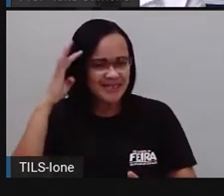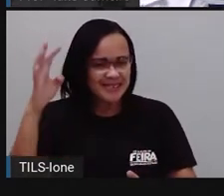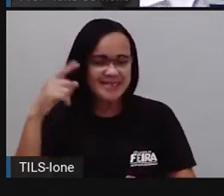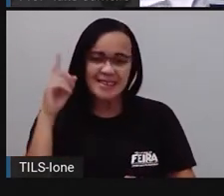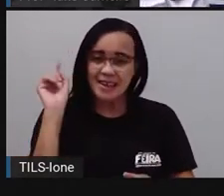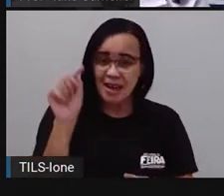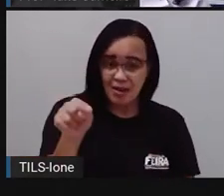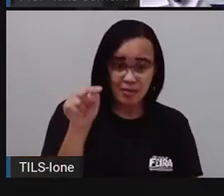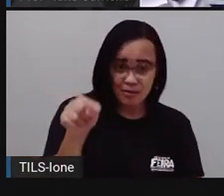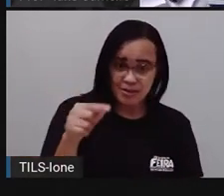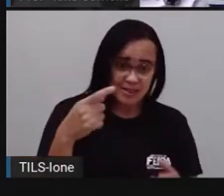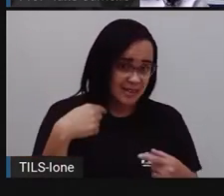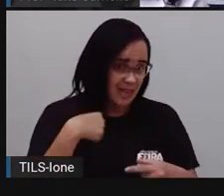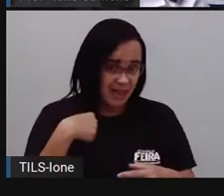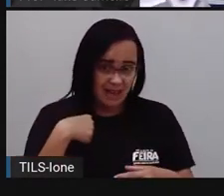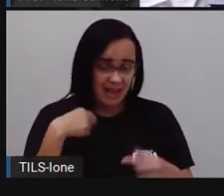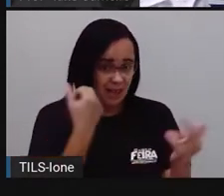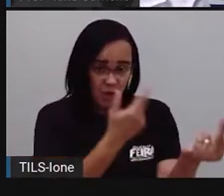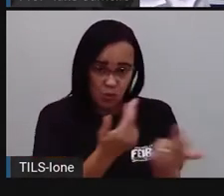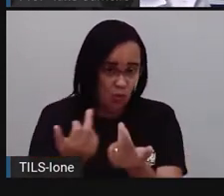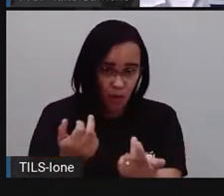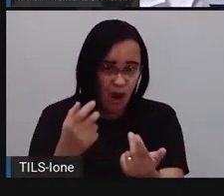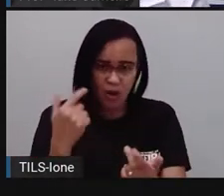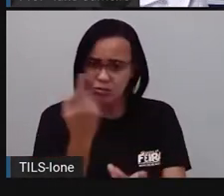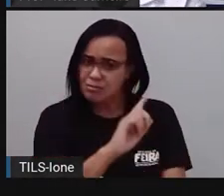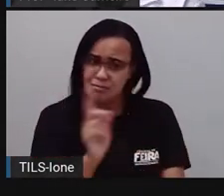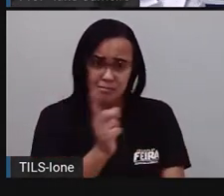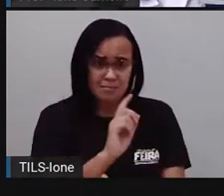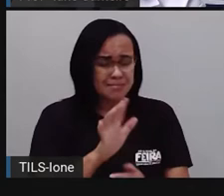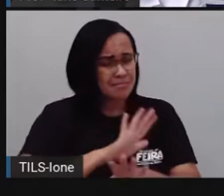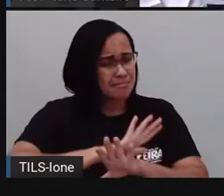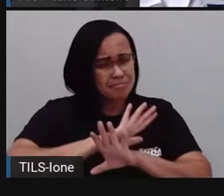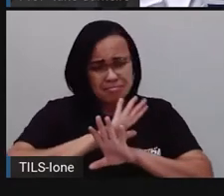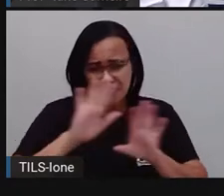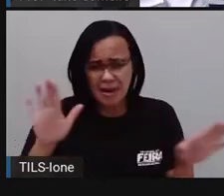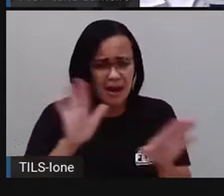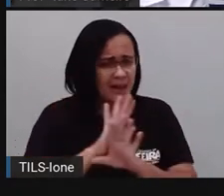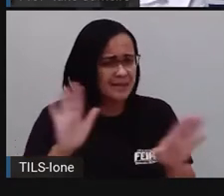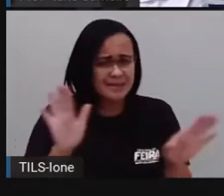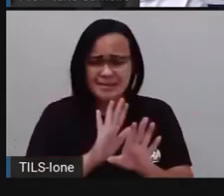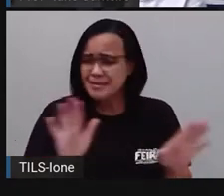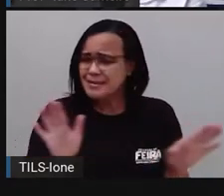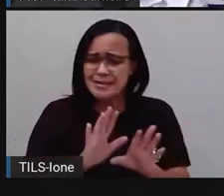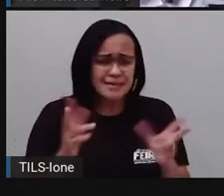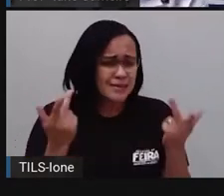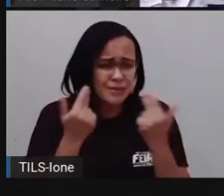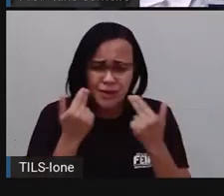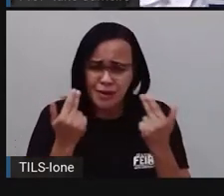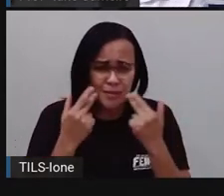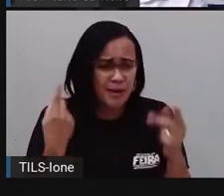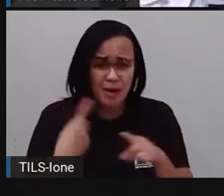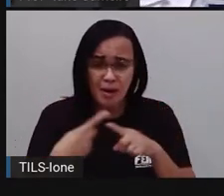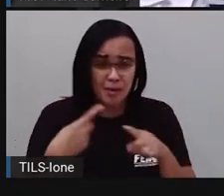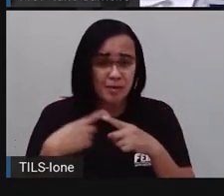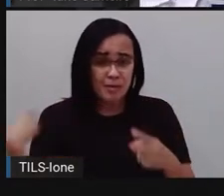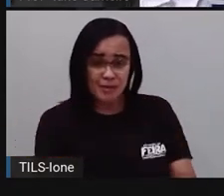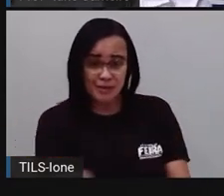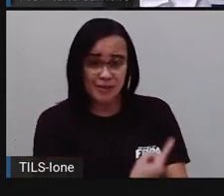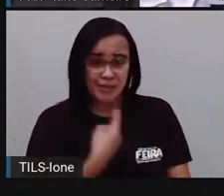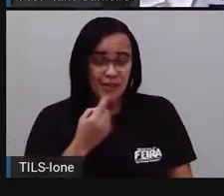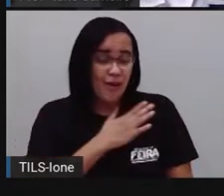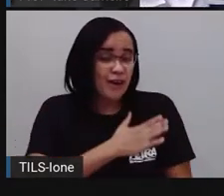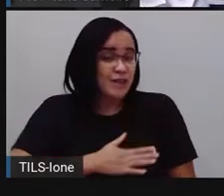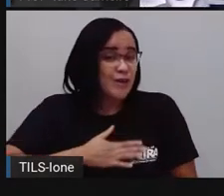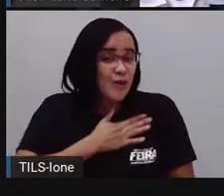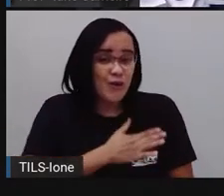Eu não sou igual a você. Mas nada disso importa, pois a gente se gosta. E é sempre